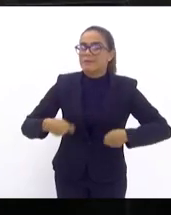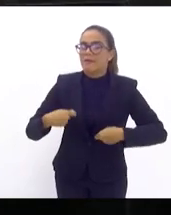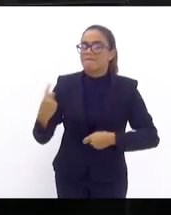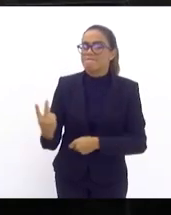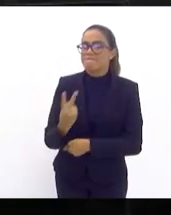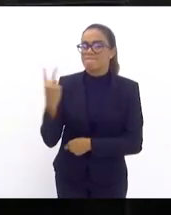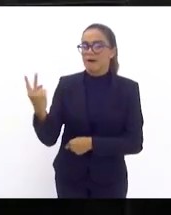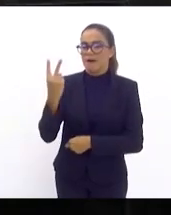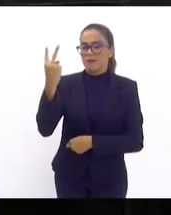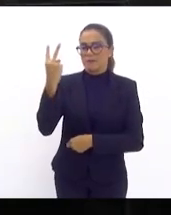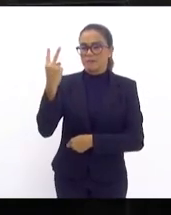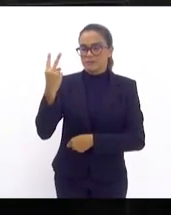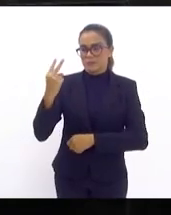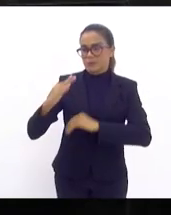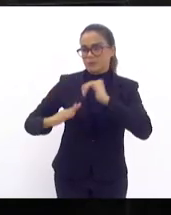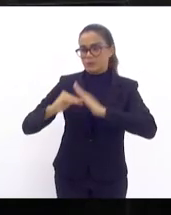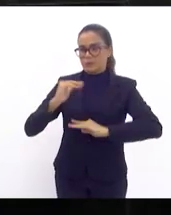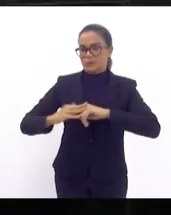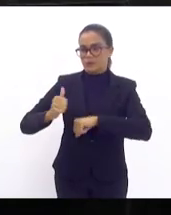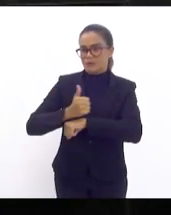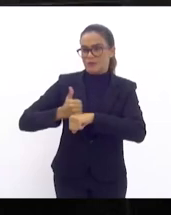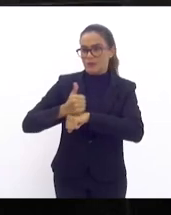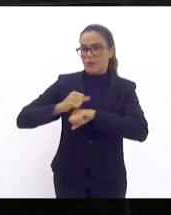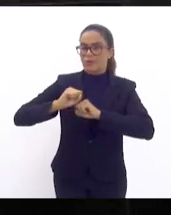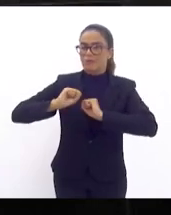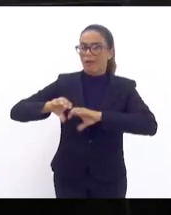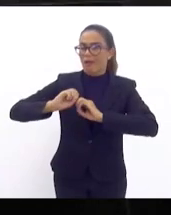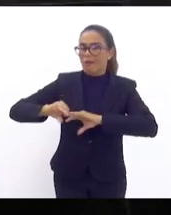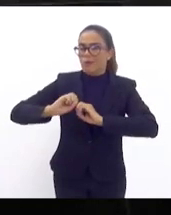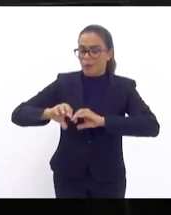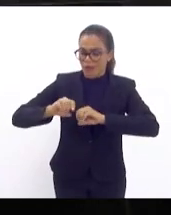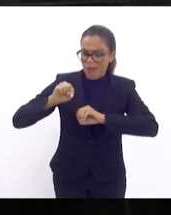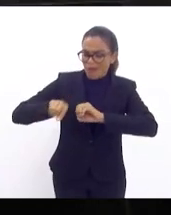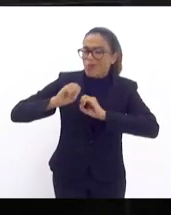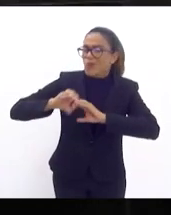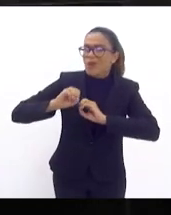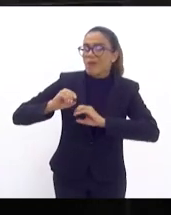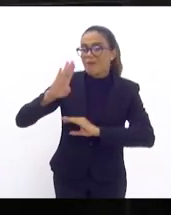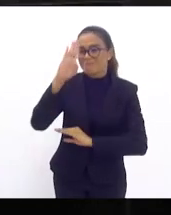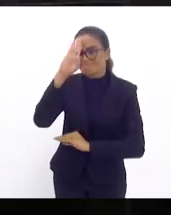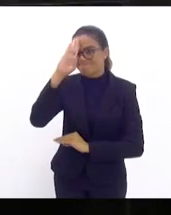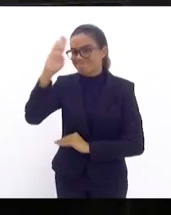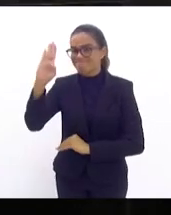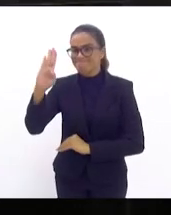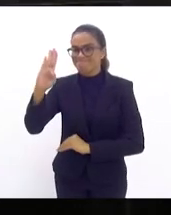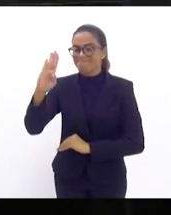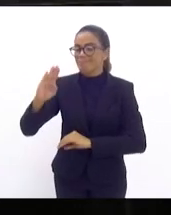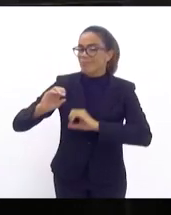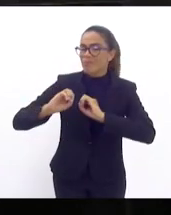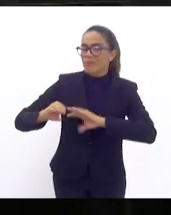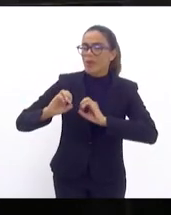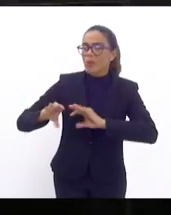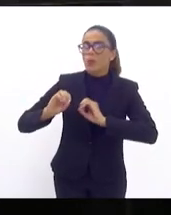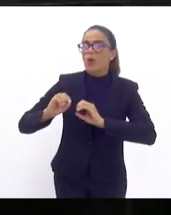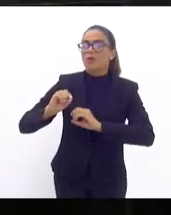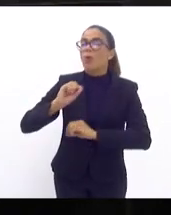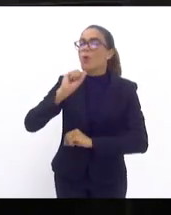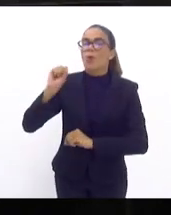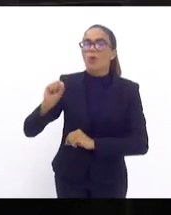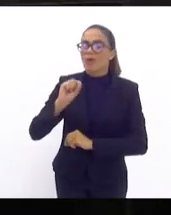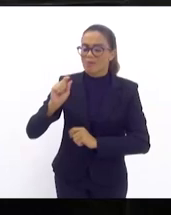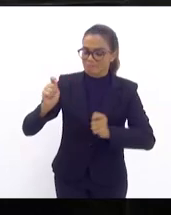desses profissionais de educação. Educação é fundamental. Educação é o que, de fato,